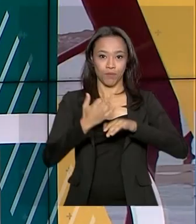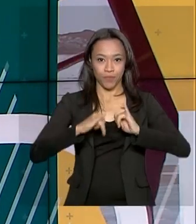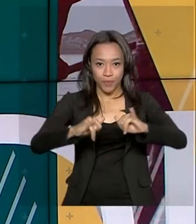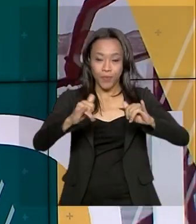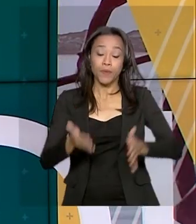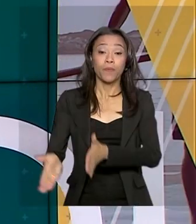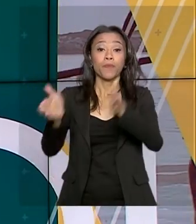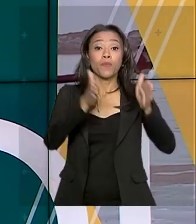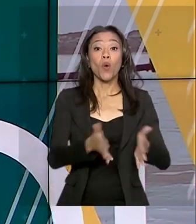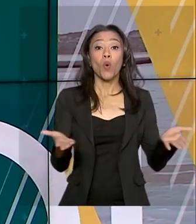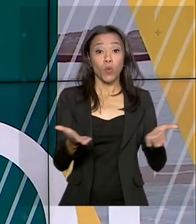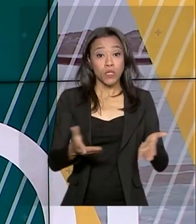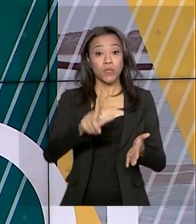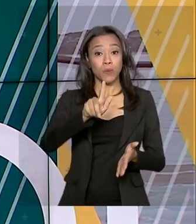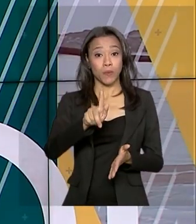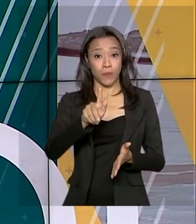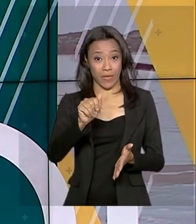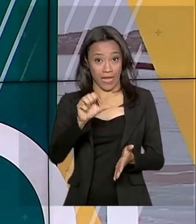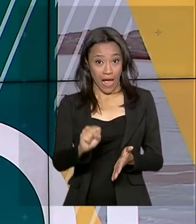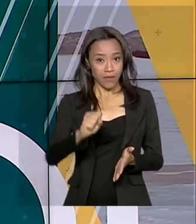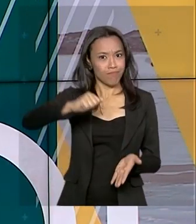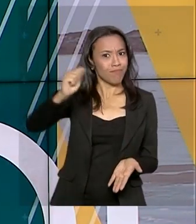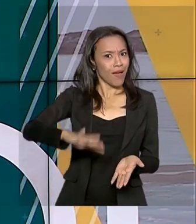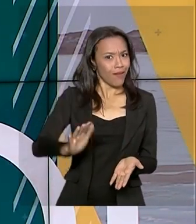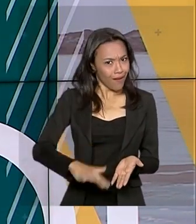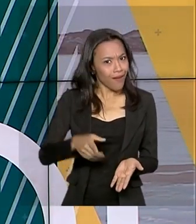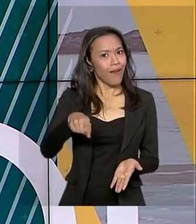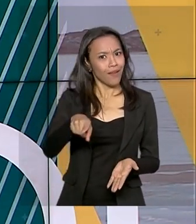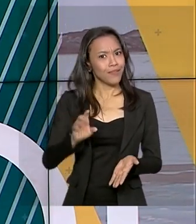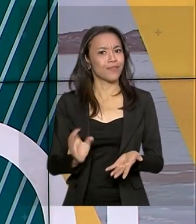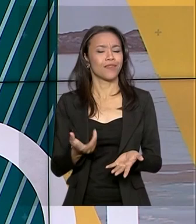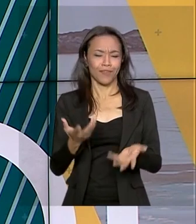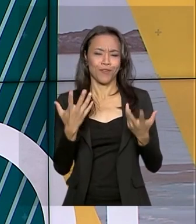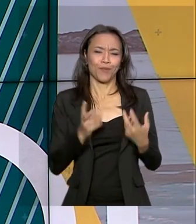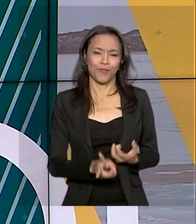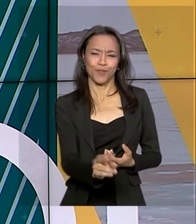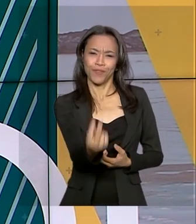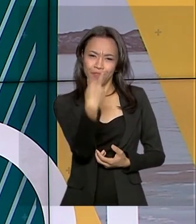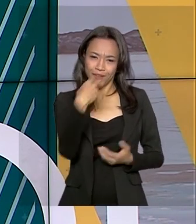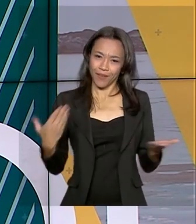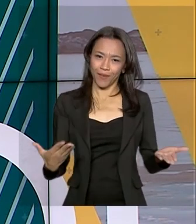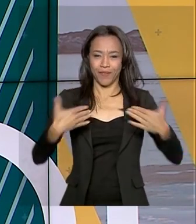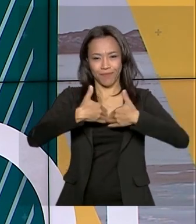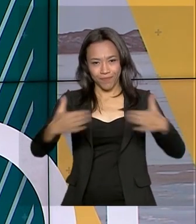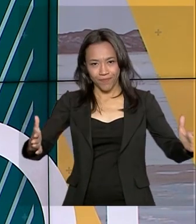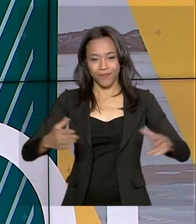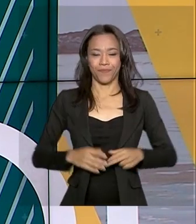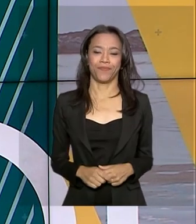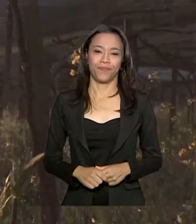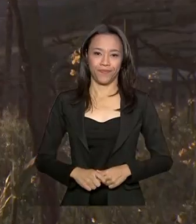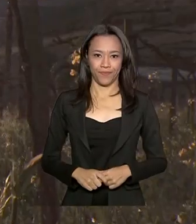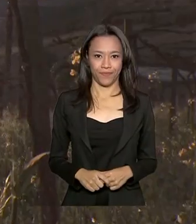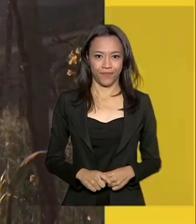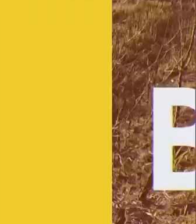a partir de hoje, gás de cozinha mais barato nas refinarias. Fique com a gente, o Brasil em Dia já está no ar.